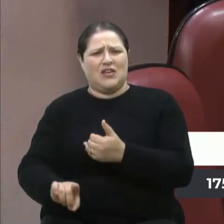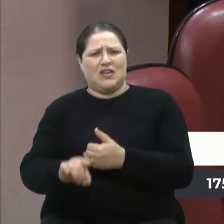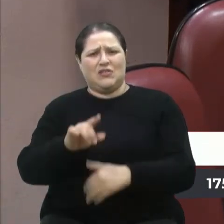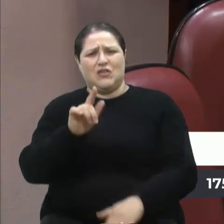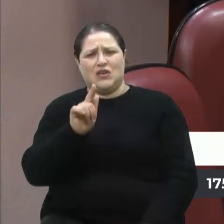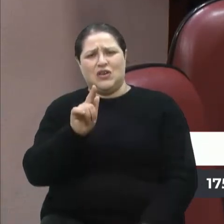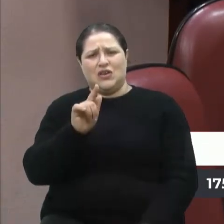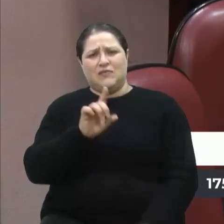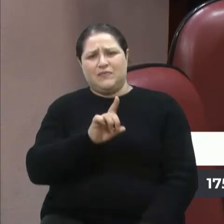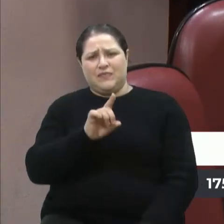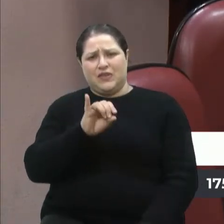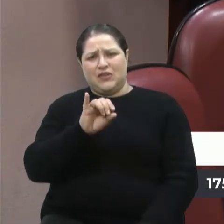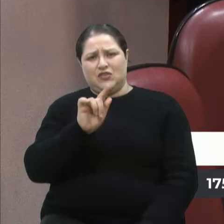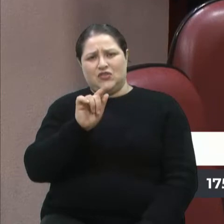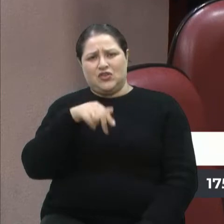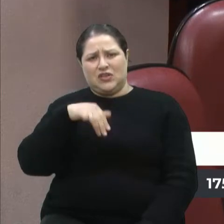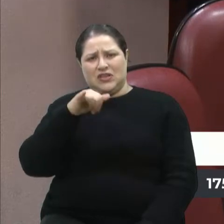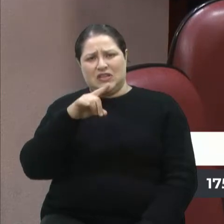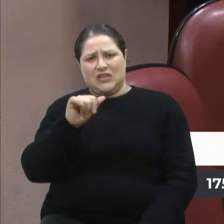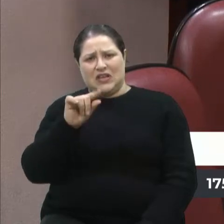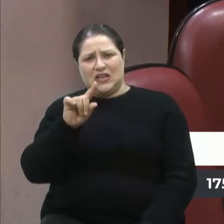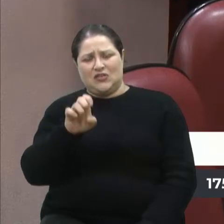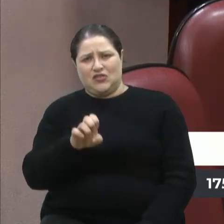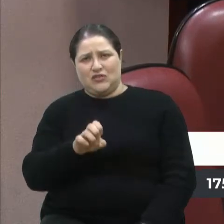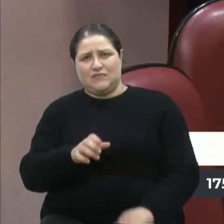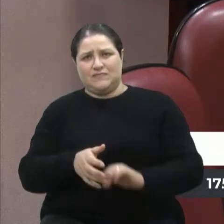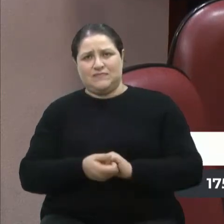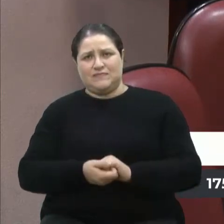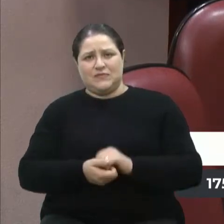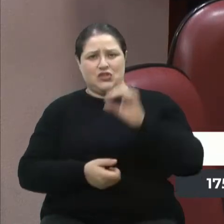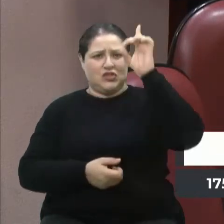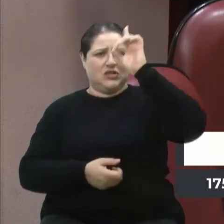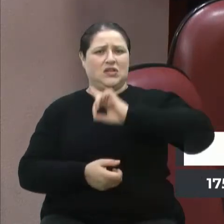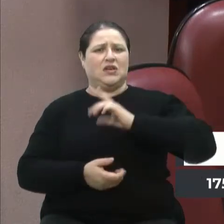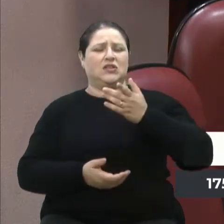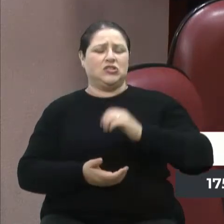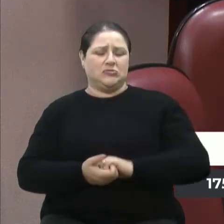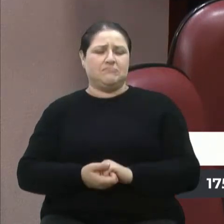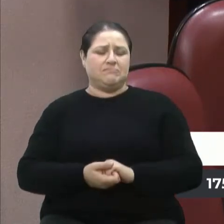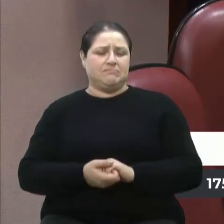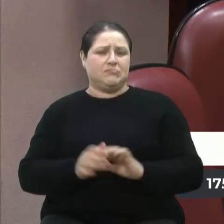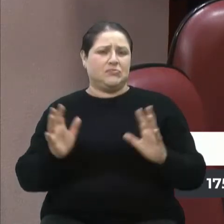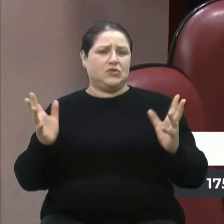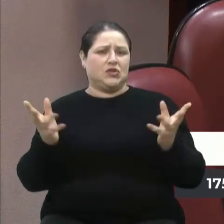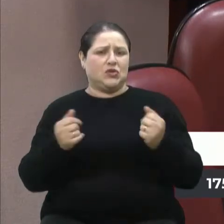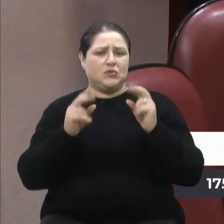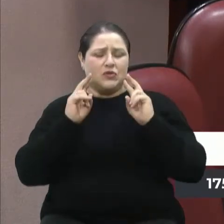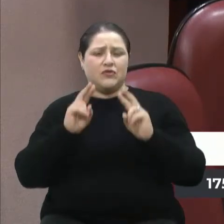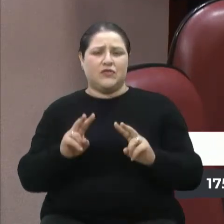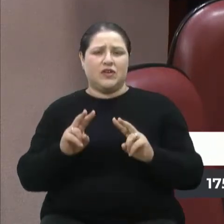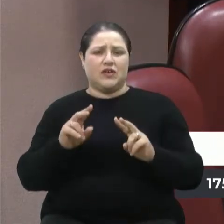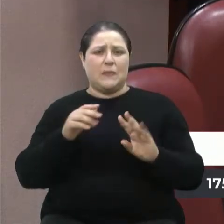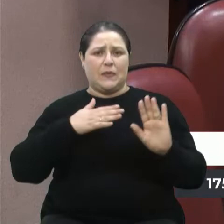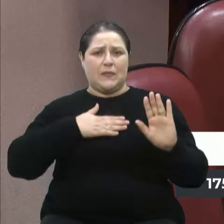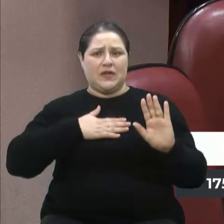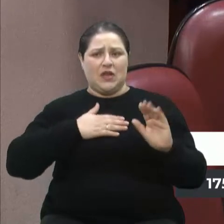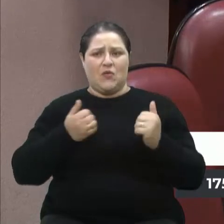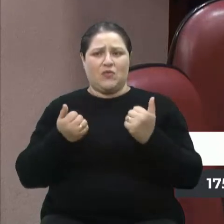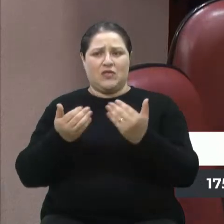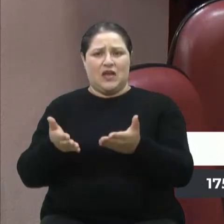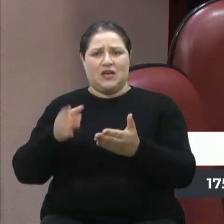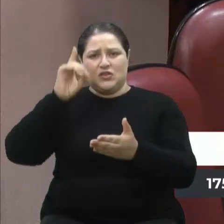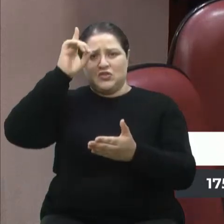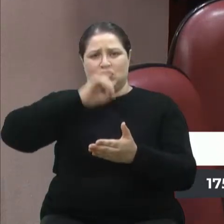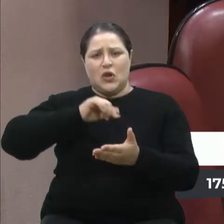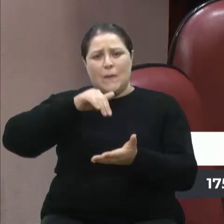o prefeito Adiló tem muita dificuldade, isso, não é choro, isso. Então, todo mundo vê, mas aquilo que prometeu dar dignidade, que é o mínimo